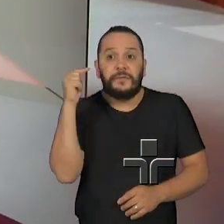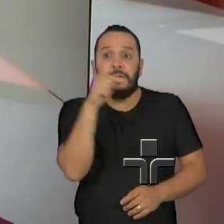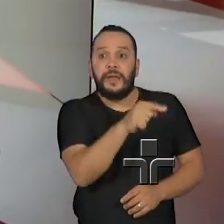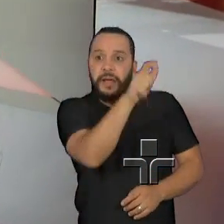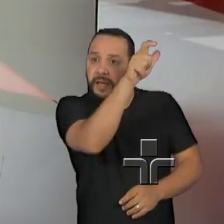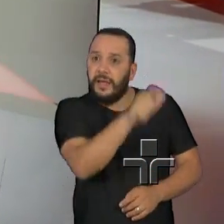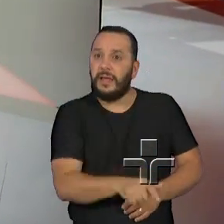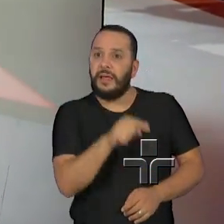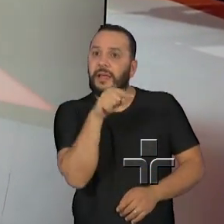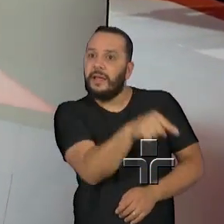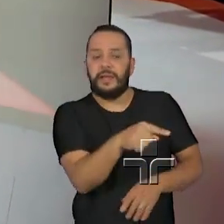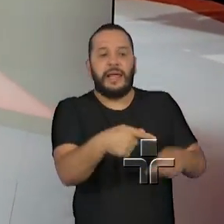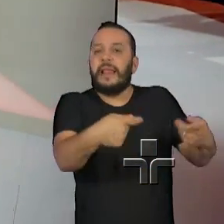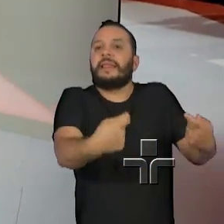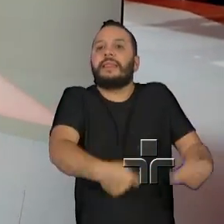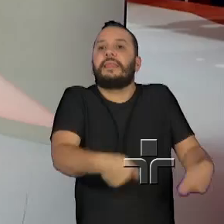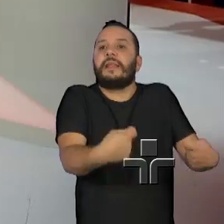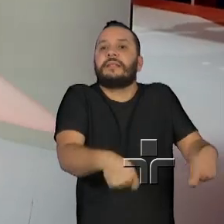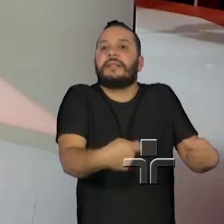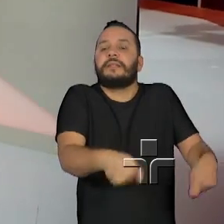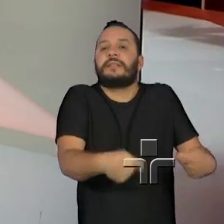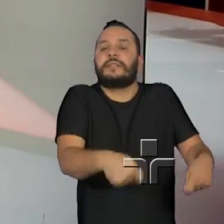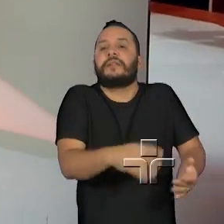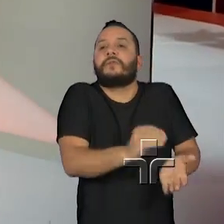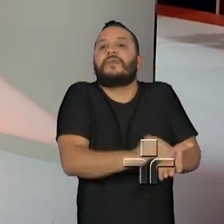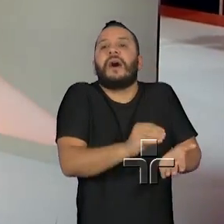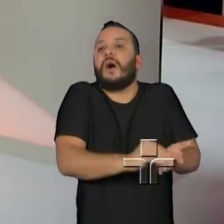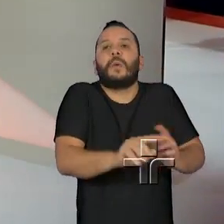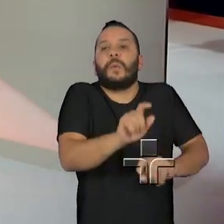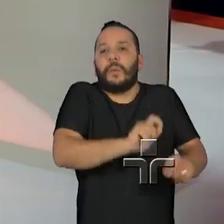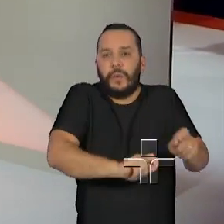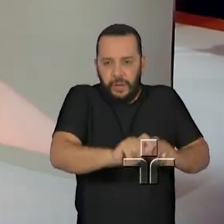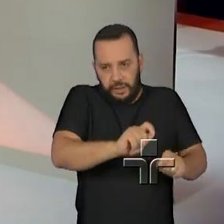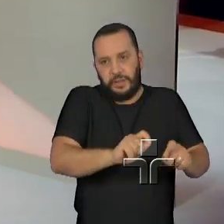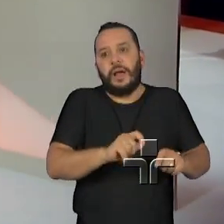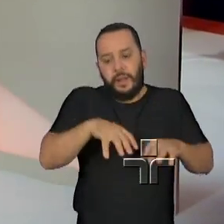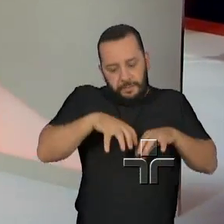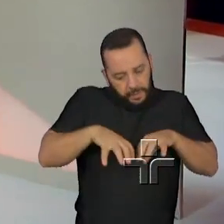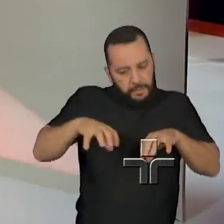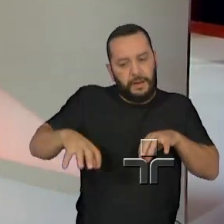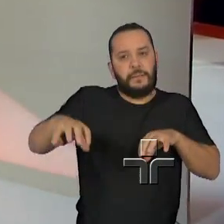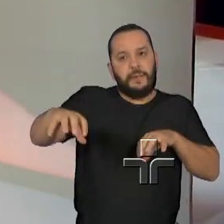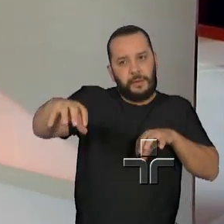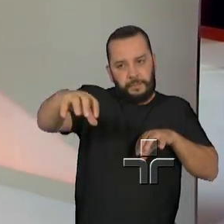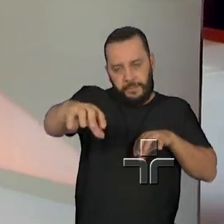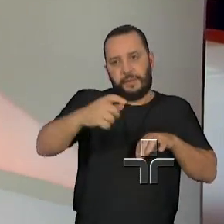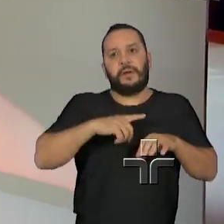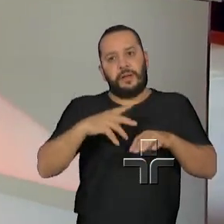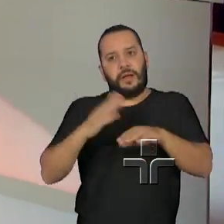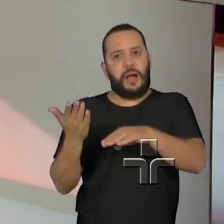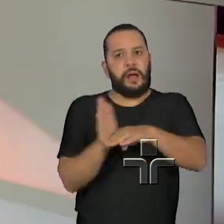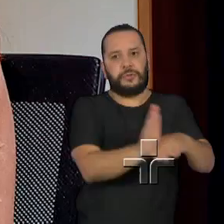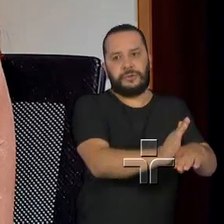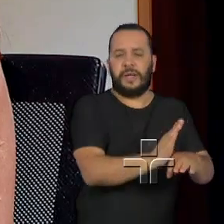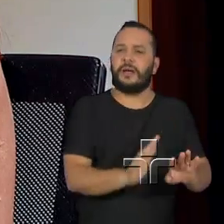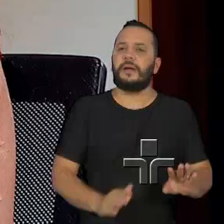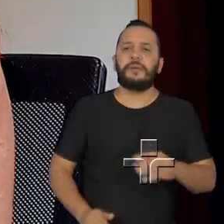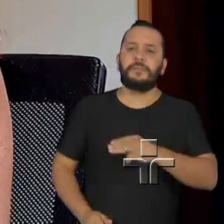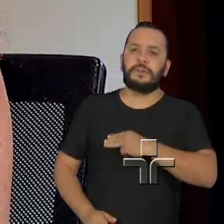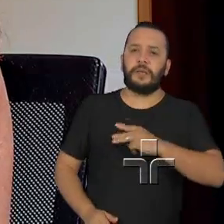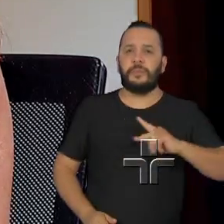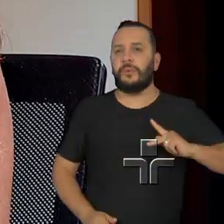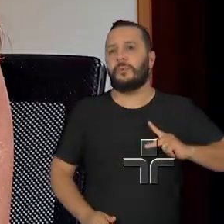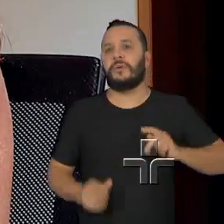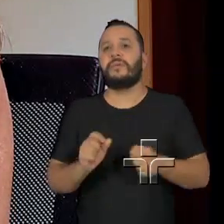esses vários membros integrantes da rede de proteção do município. O papel do Ministério Público, na verdade, foi